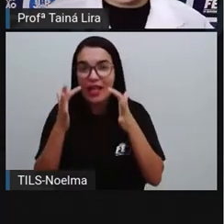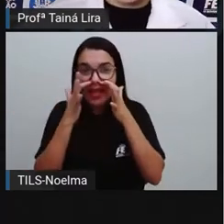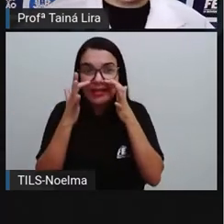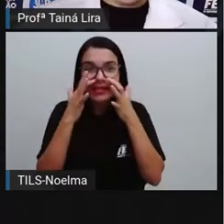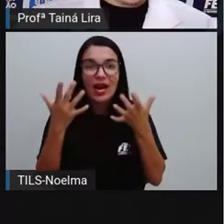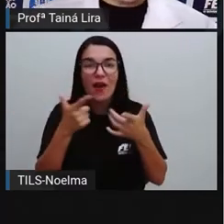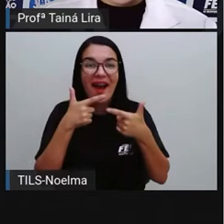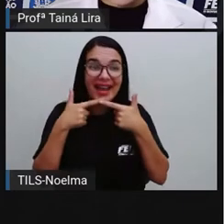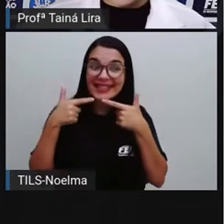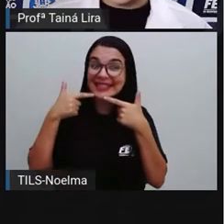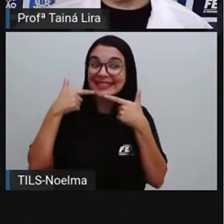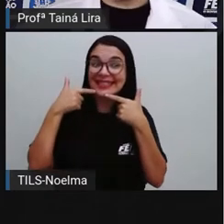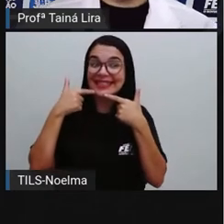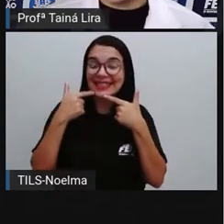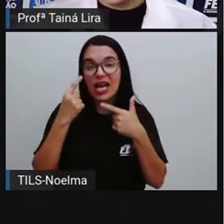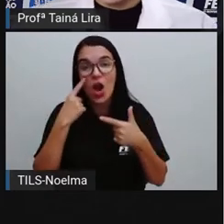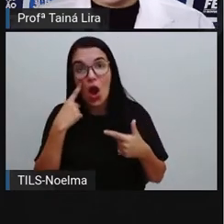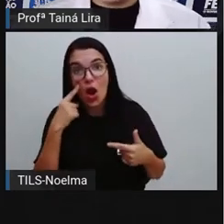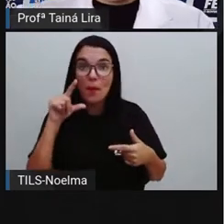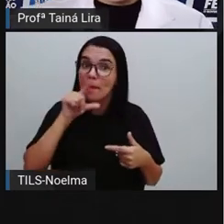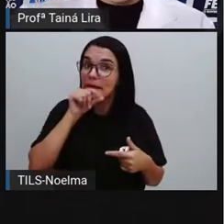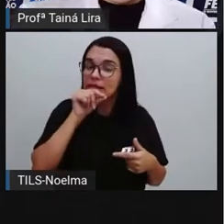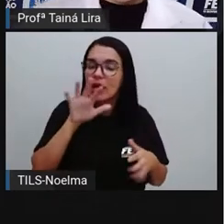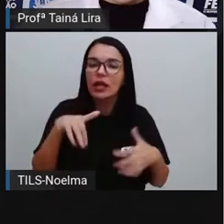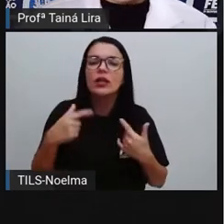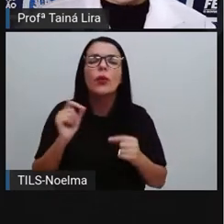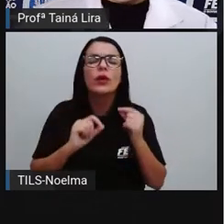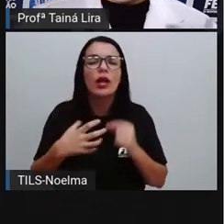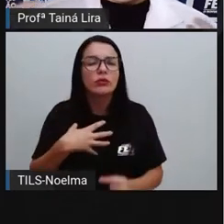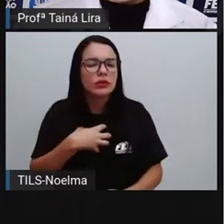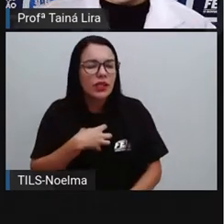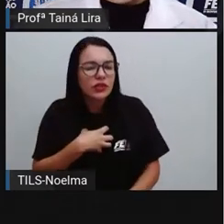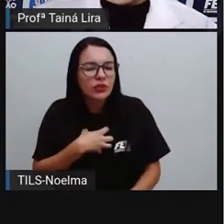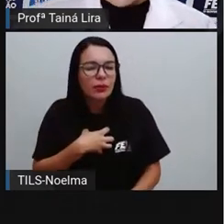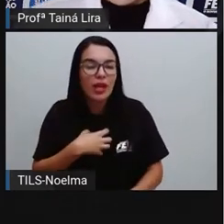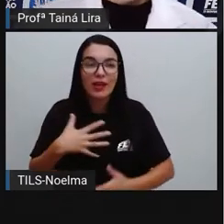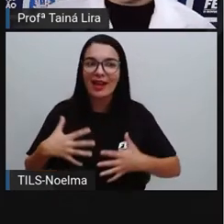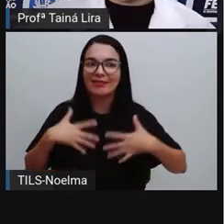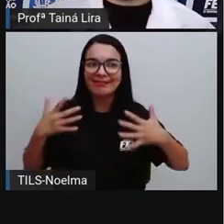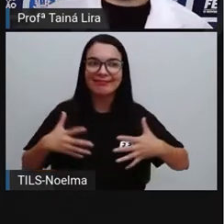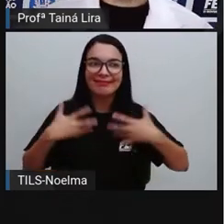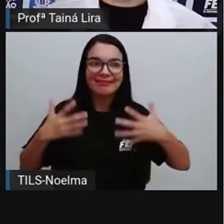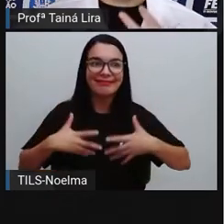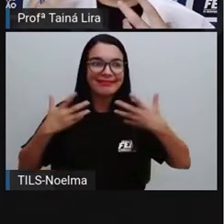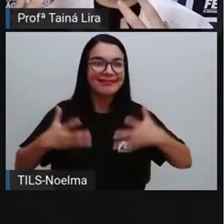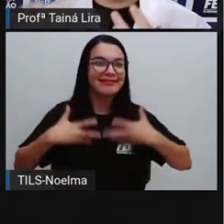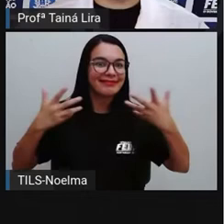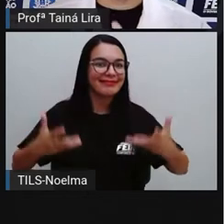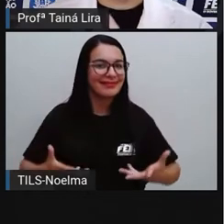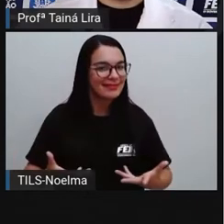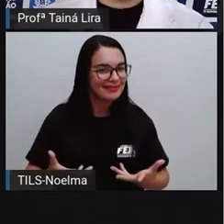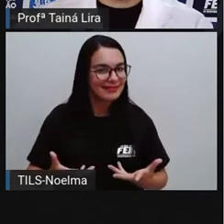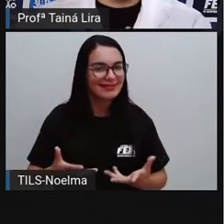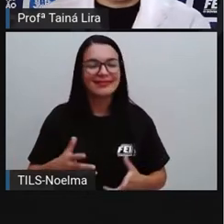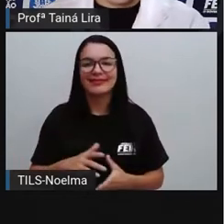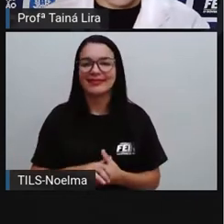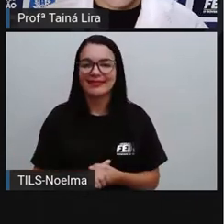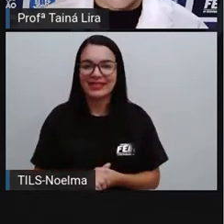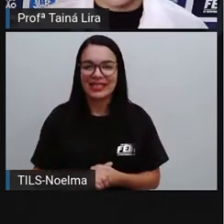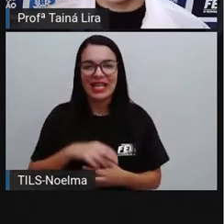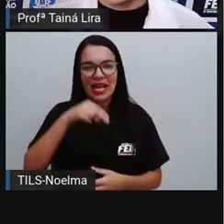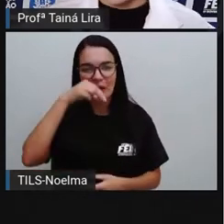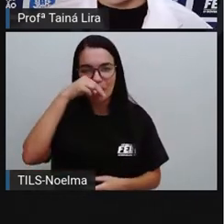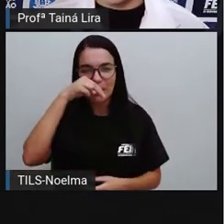Sorrião! Olha o passarinho! Então, é um sentimento ali de entusiasmo. Está expressando ali o entusiasmo de